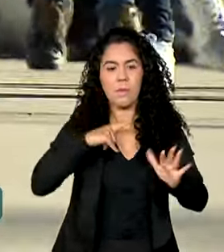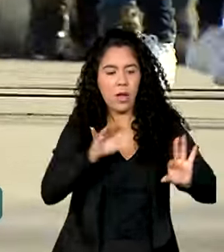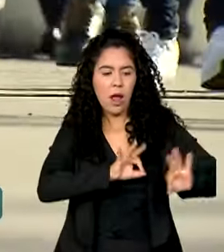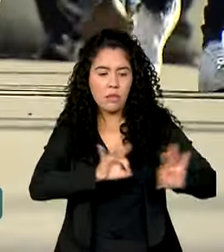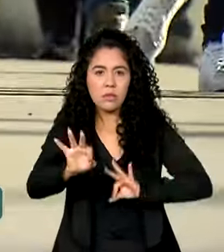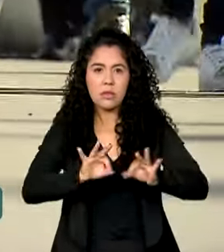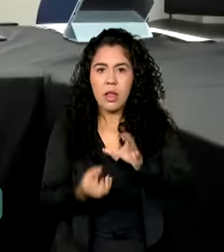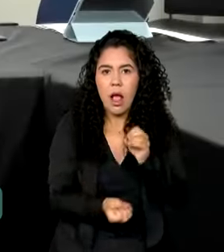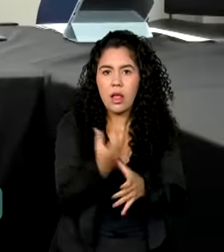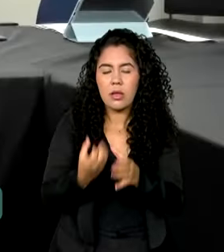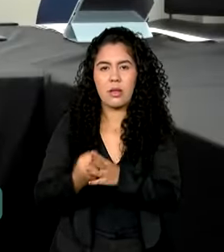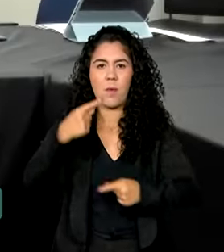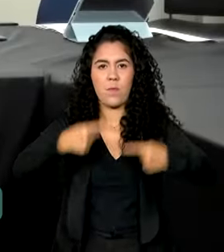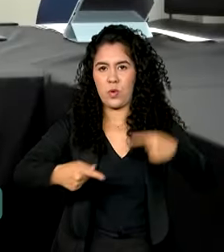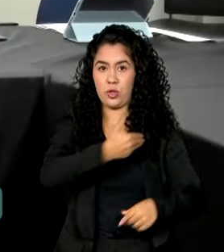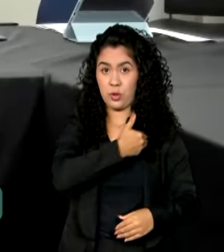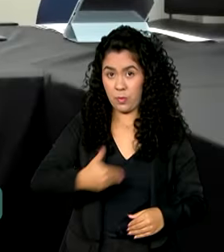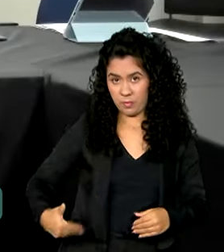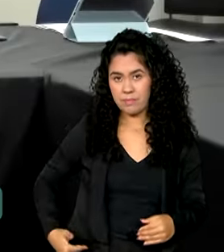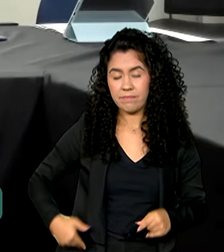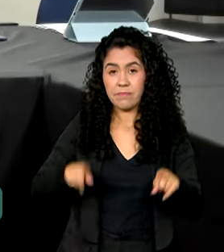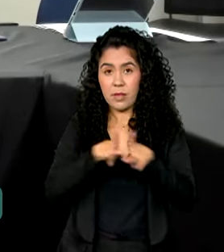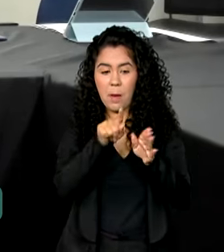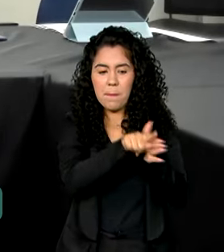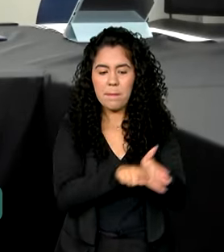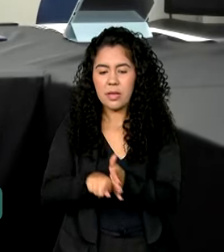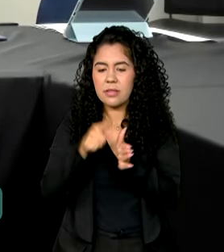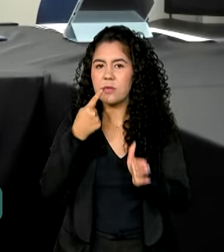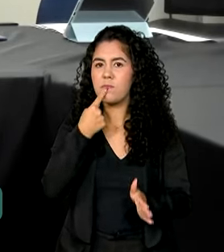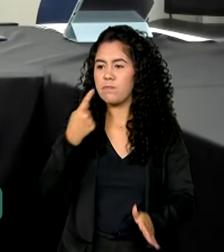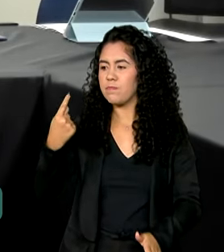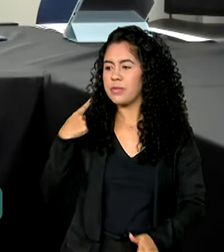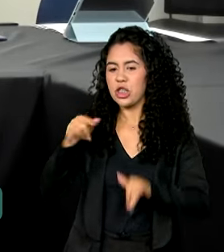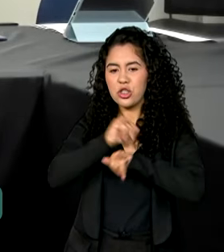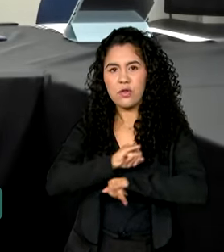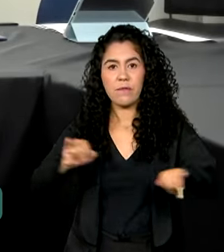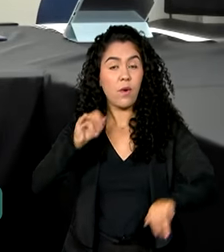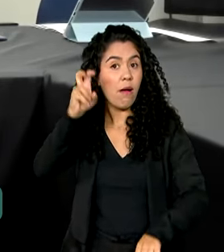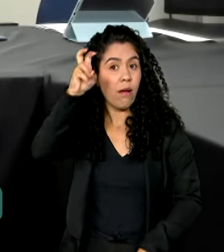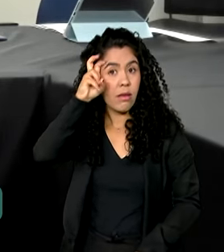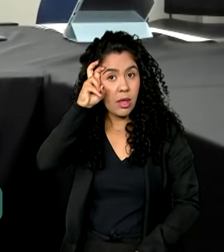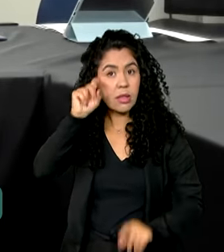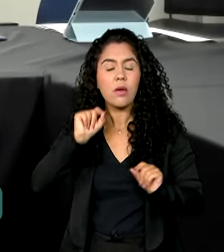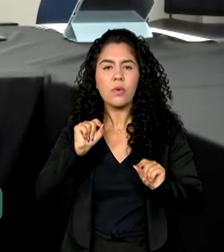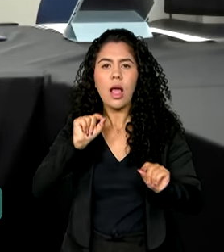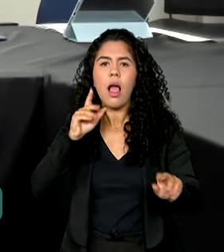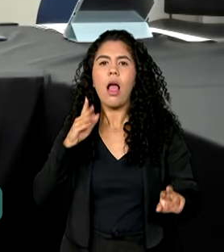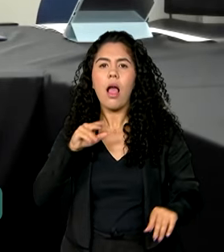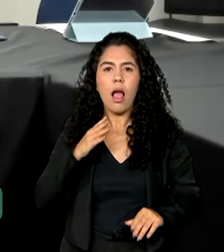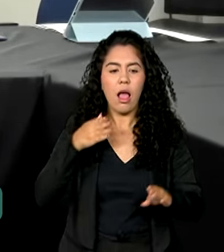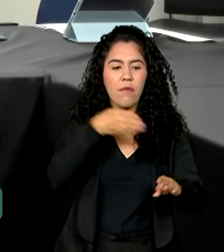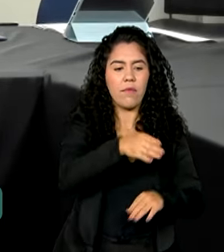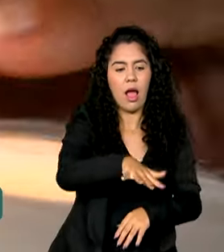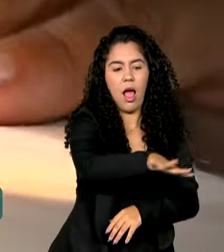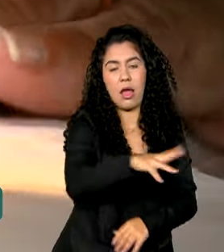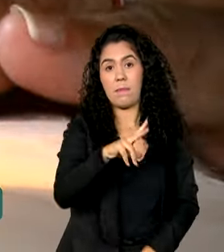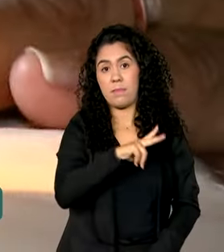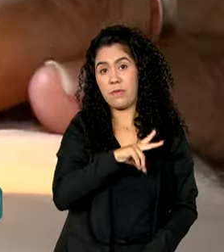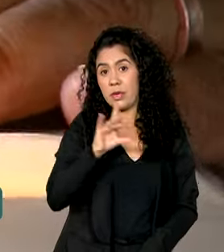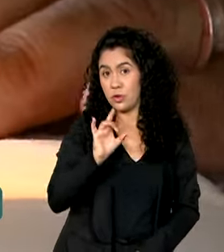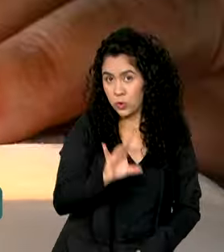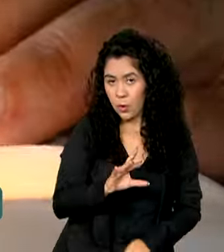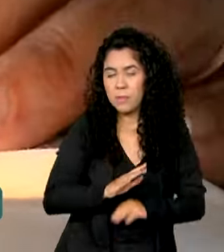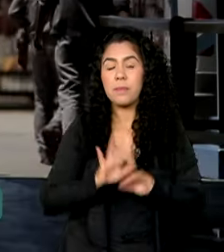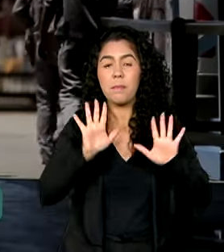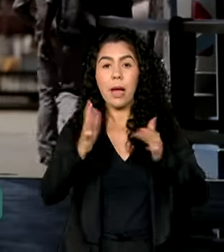políticas públicas. A pesquisa, divulgada nesta quinta-feira, se refere apenas ao setor privado. E